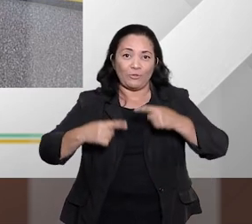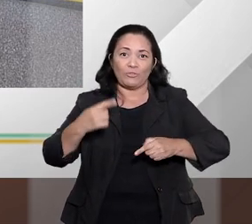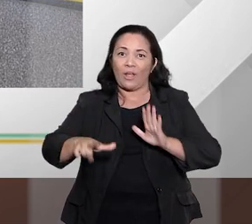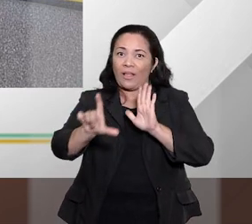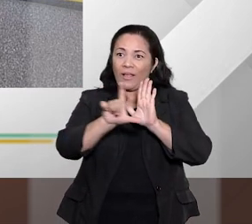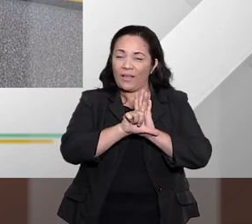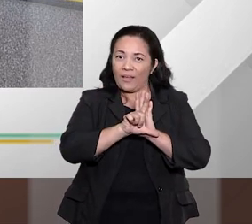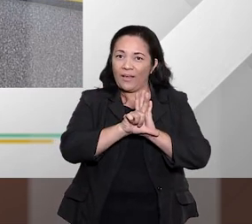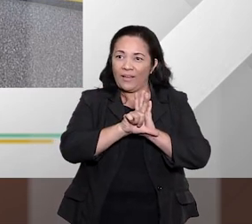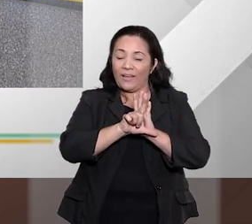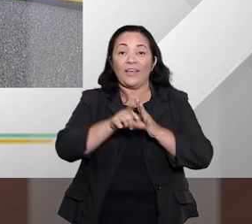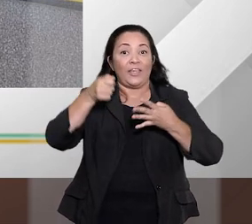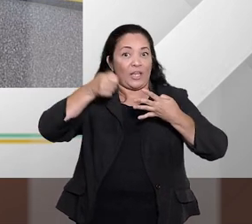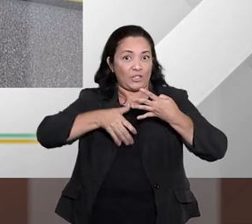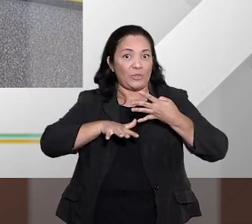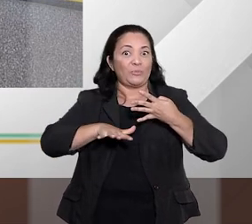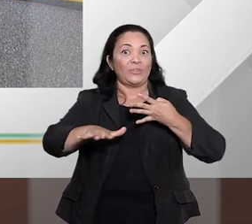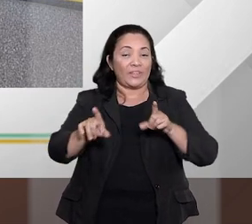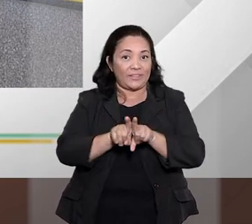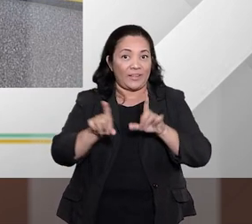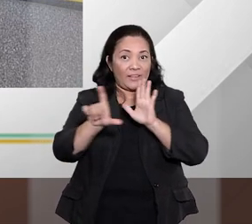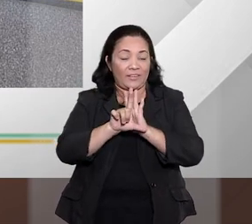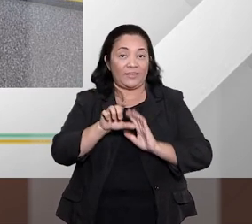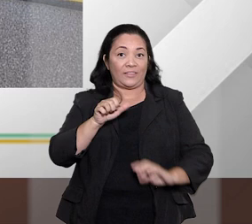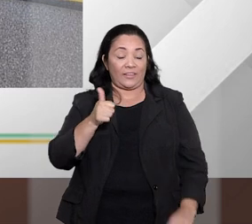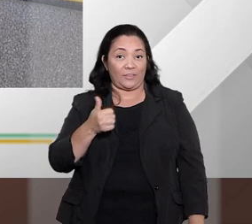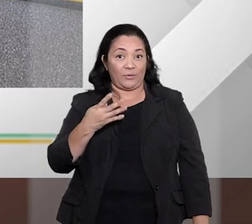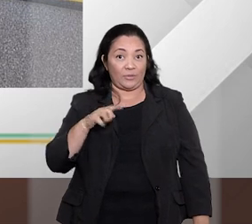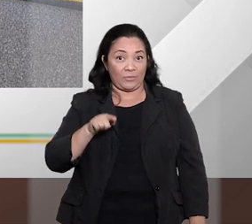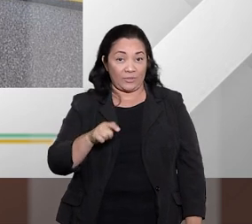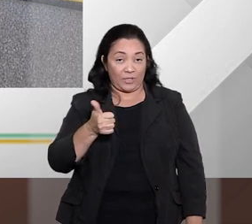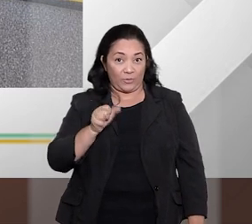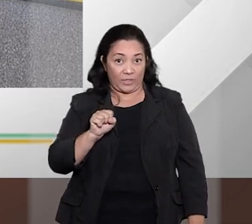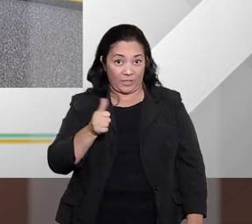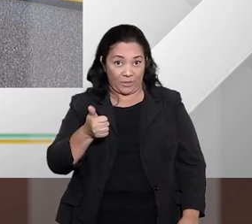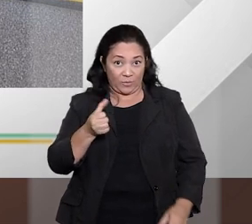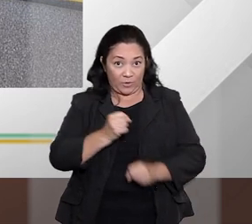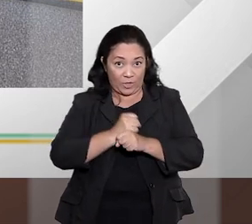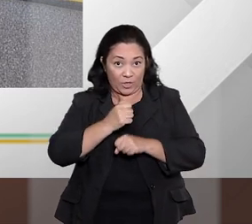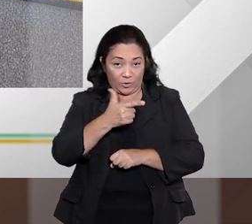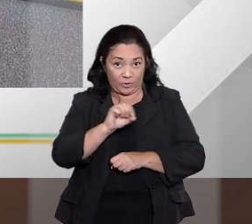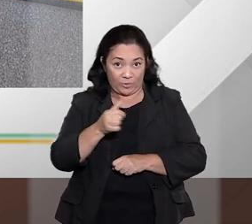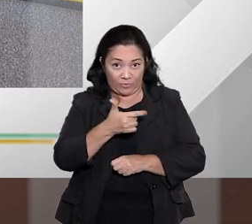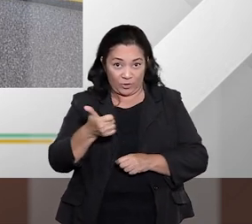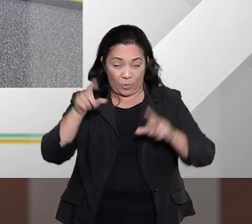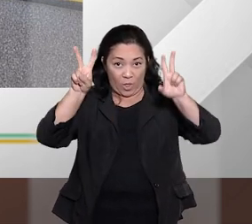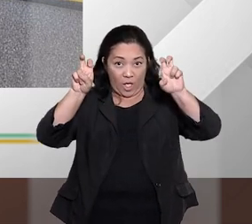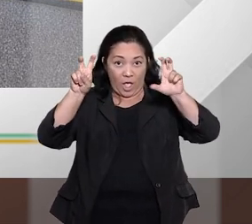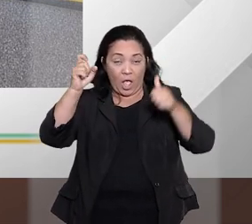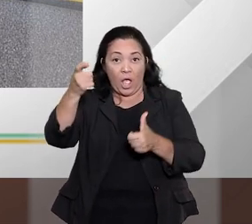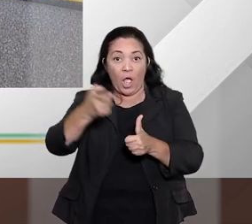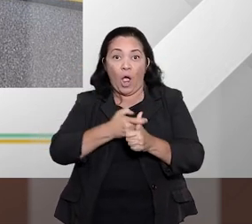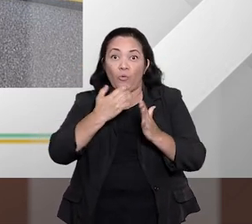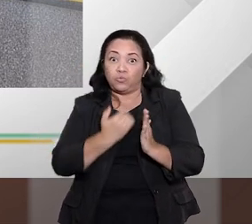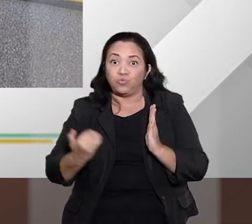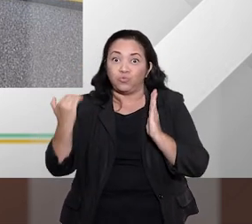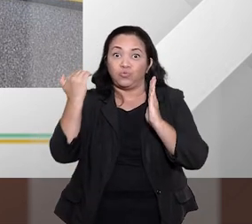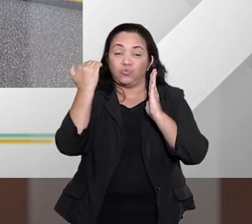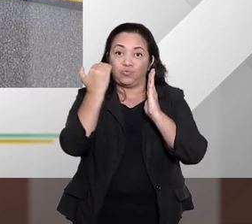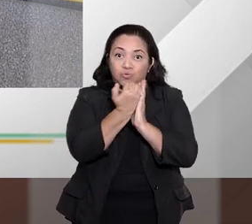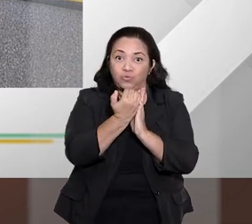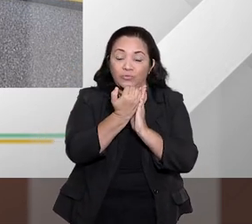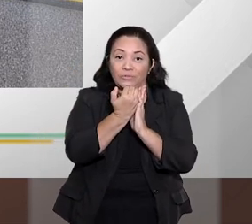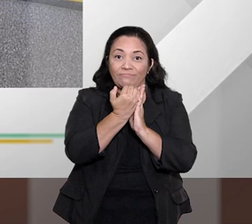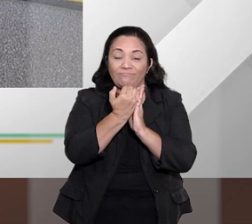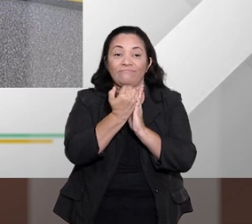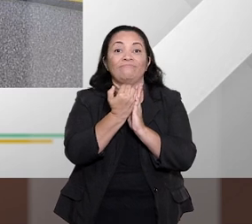a jurisprudência sobre o assunto. A Lei 14.181 de 2021, chamada Lei do Superendividamento do Consumidor,